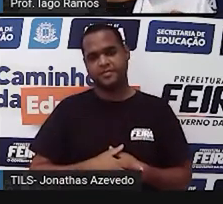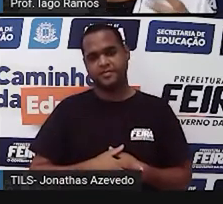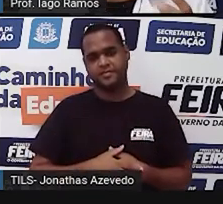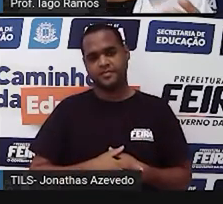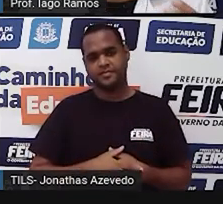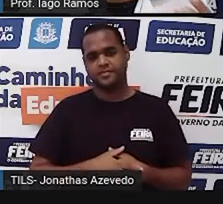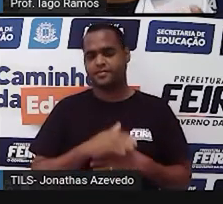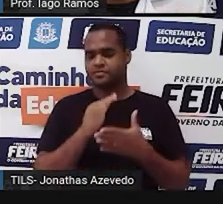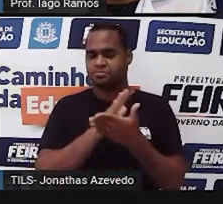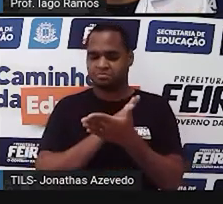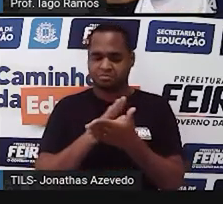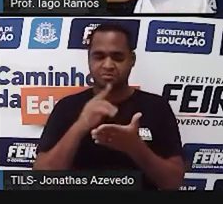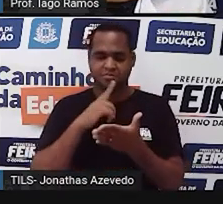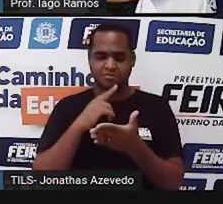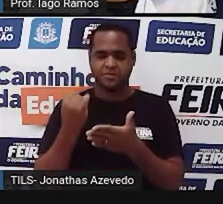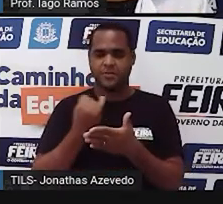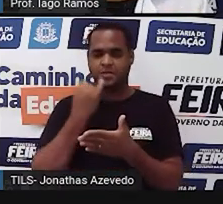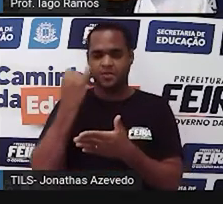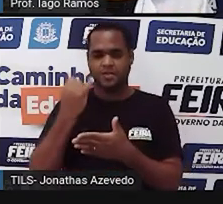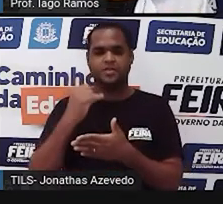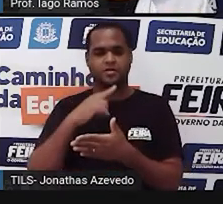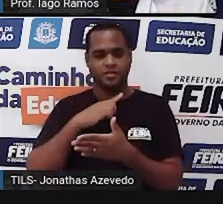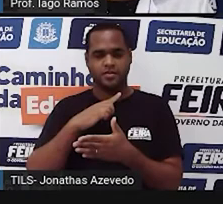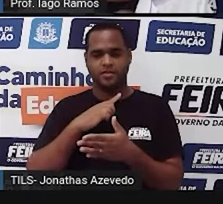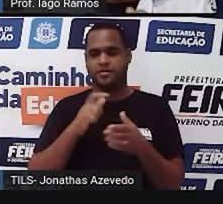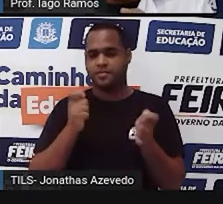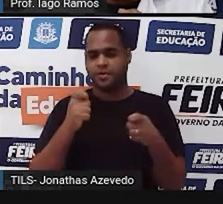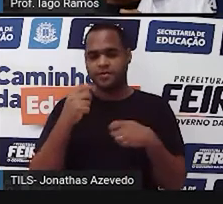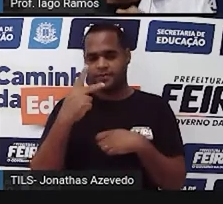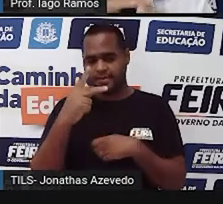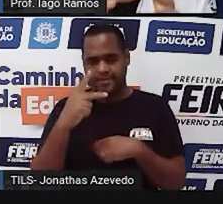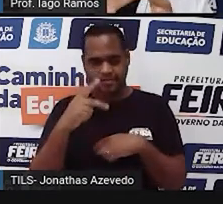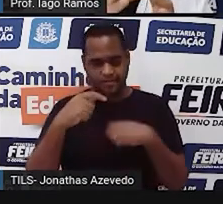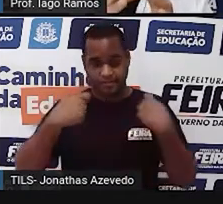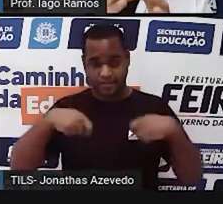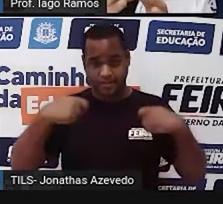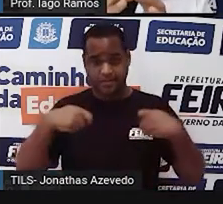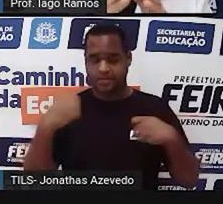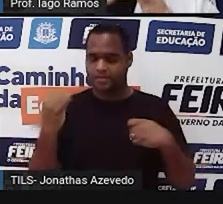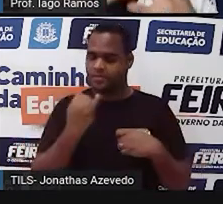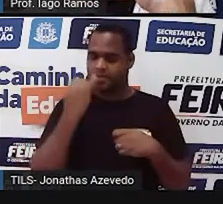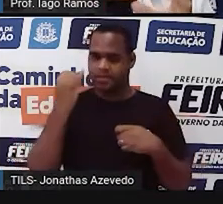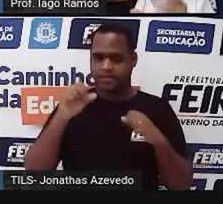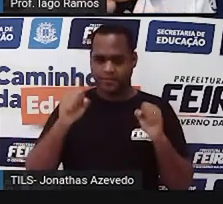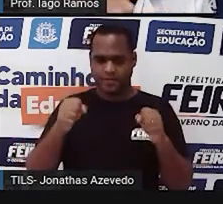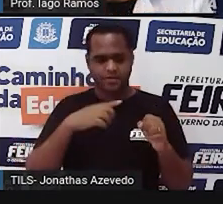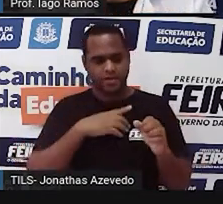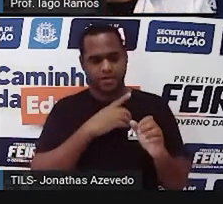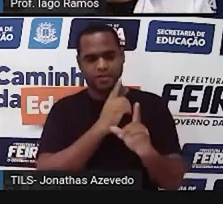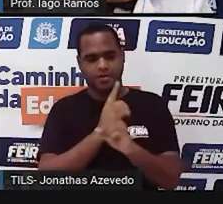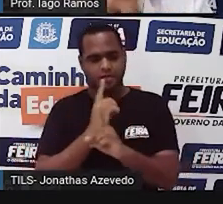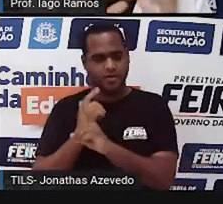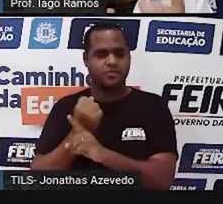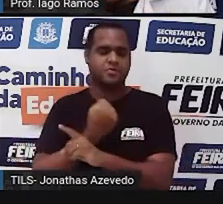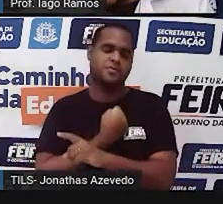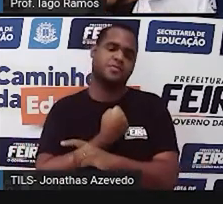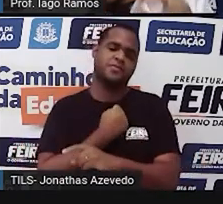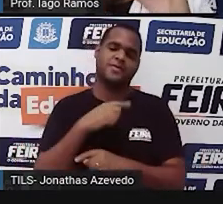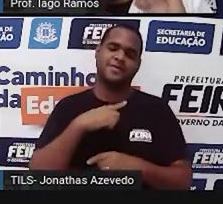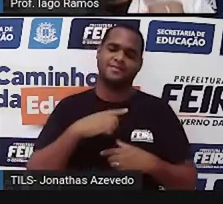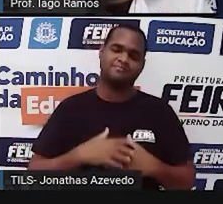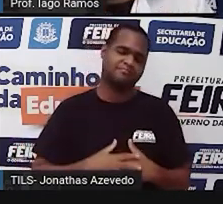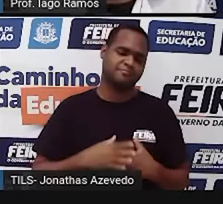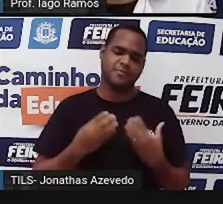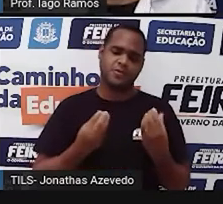São alguns exercícios onde você precisa encontrar um determinado número. Como assim,